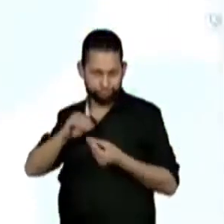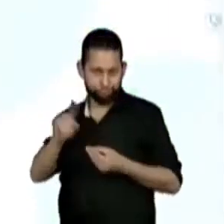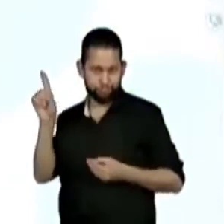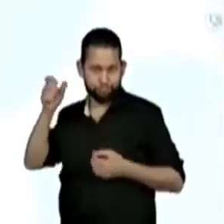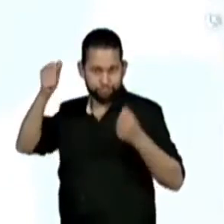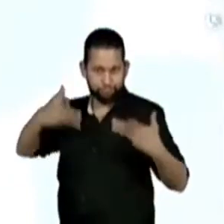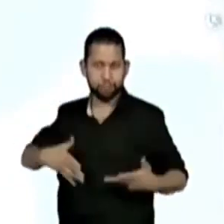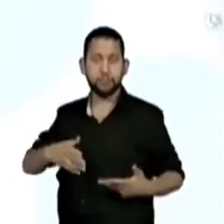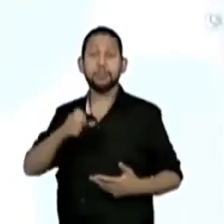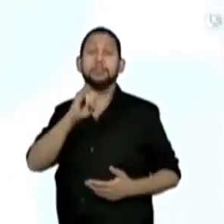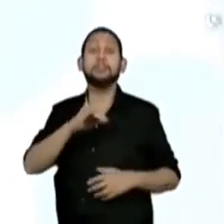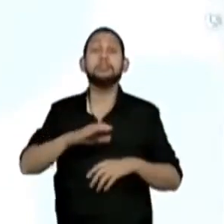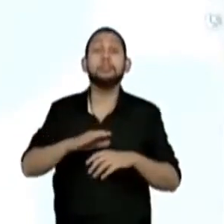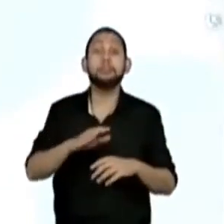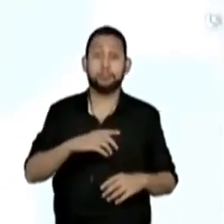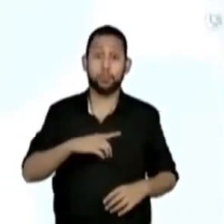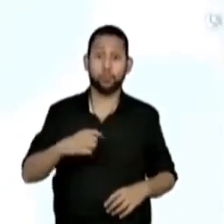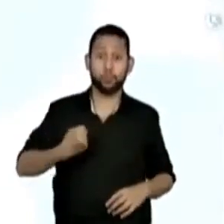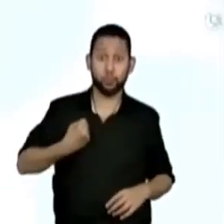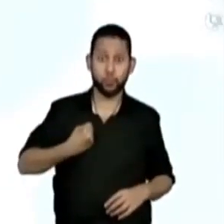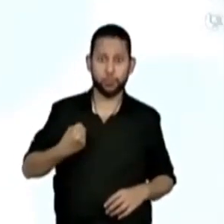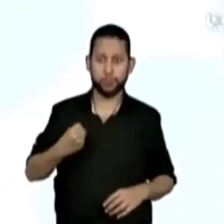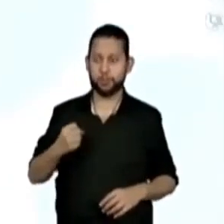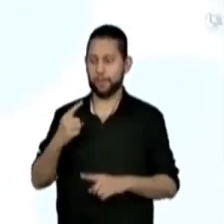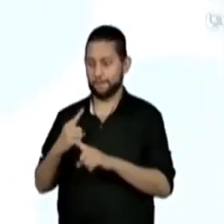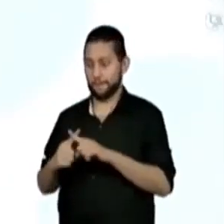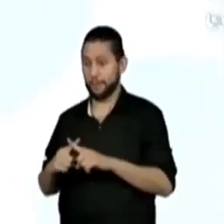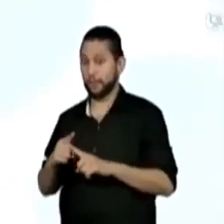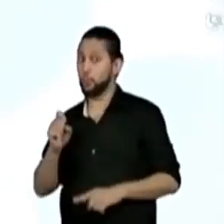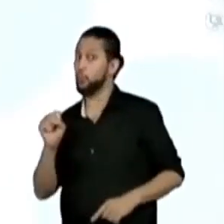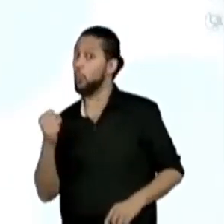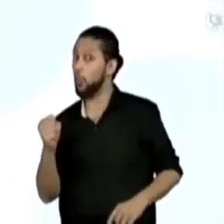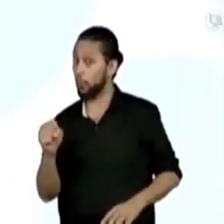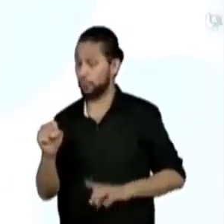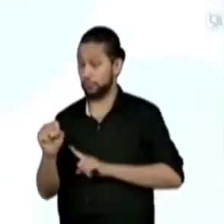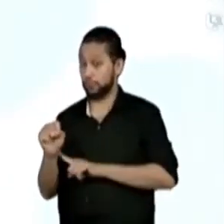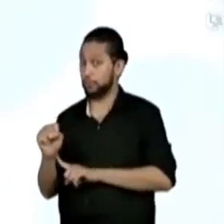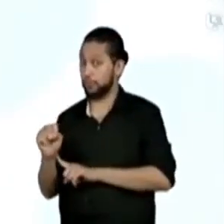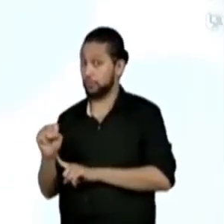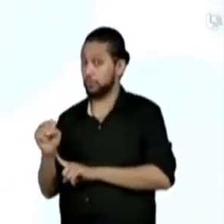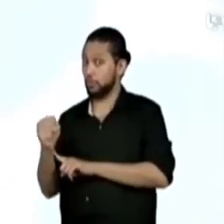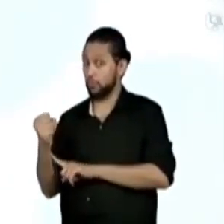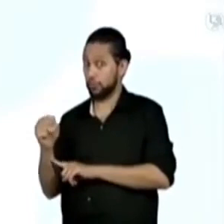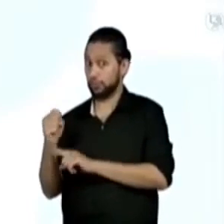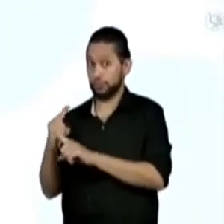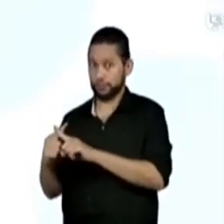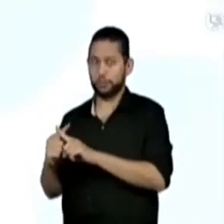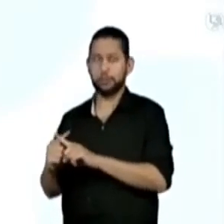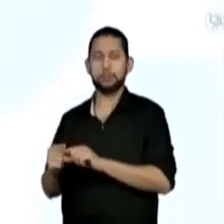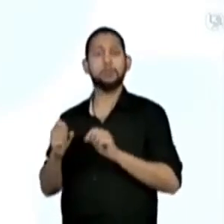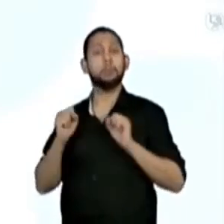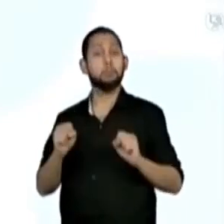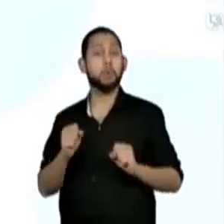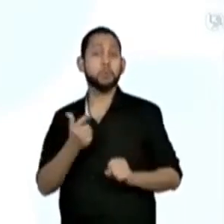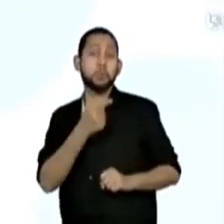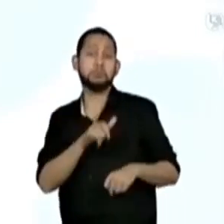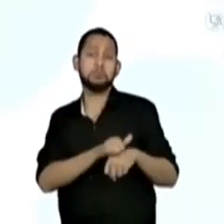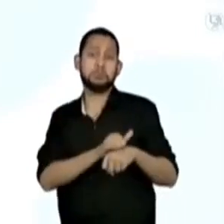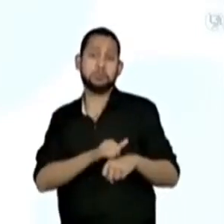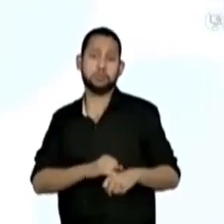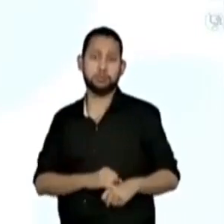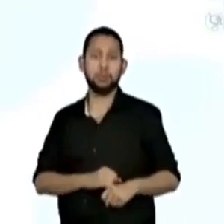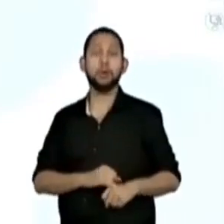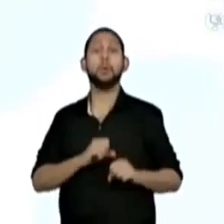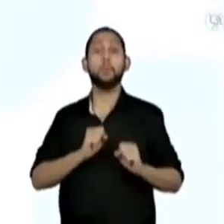que para multiplicar um número por 8, agora é uma multiplicação por 8. Ela pode determinar o